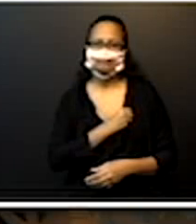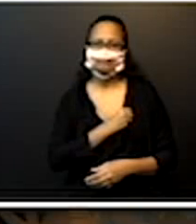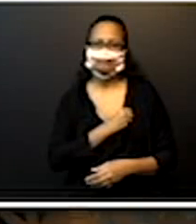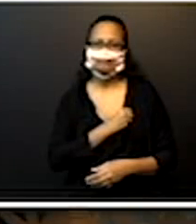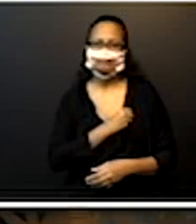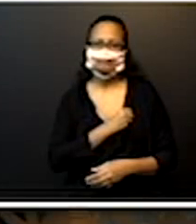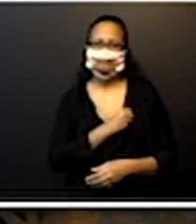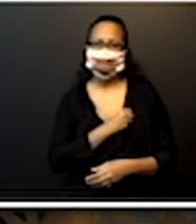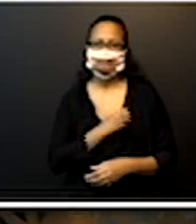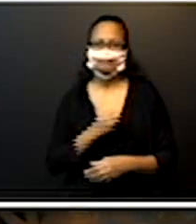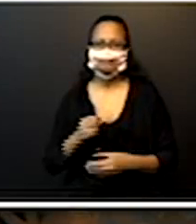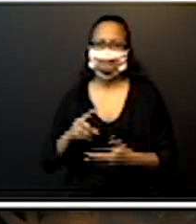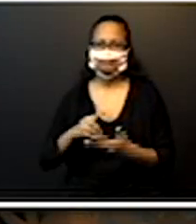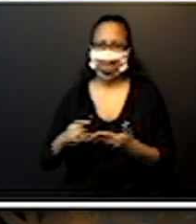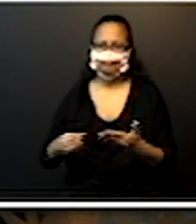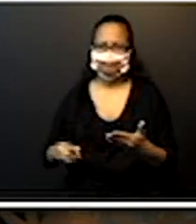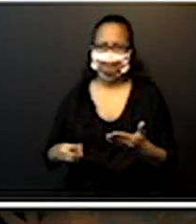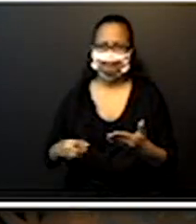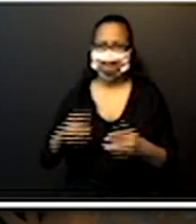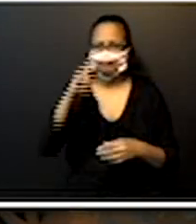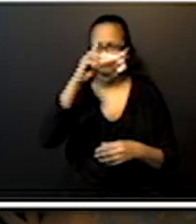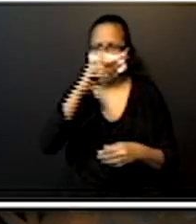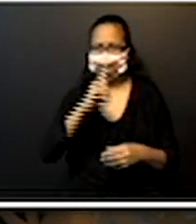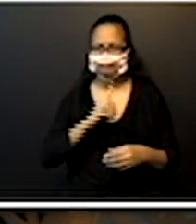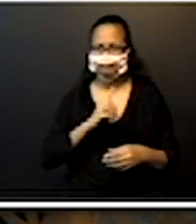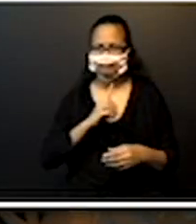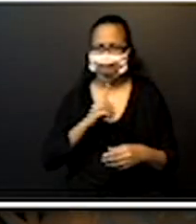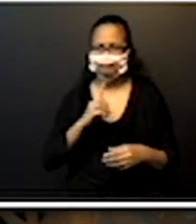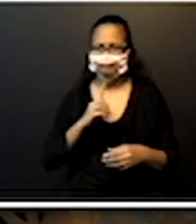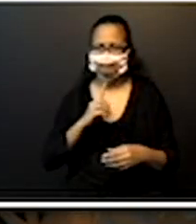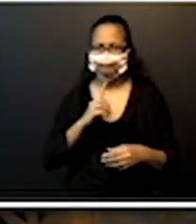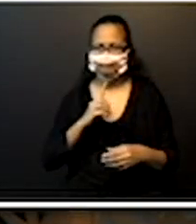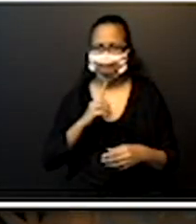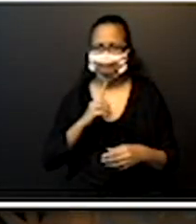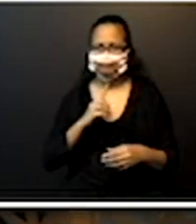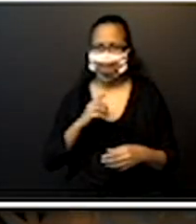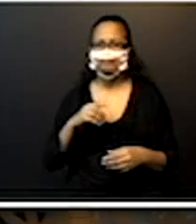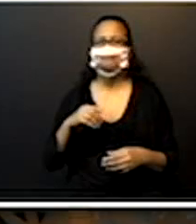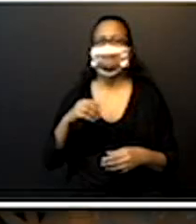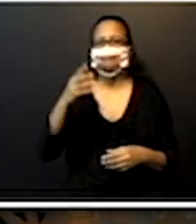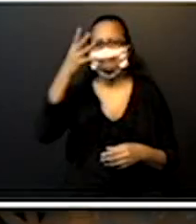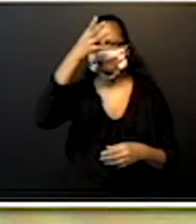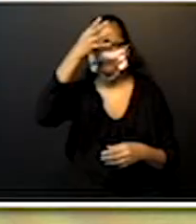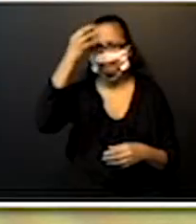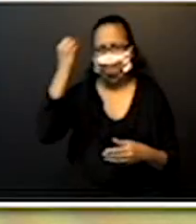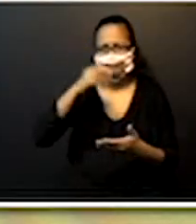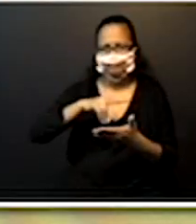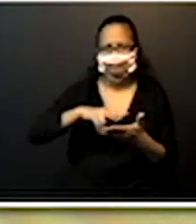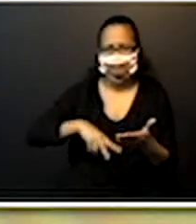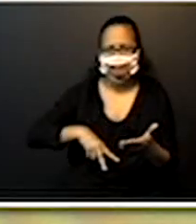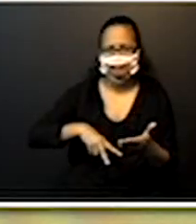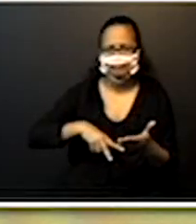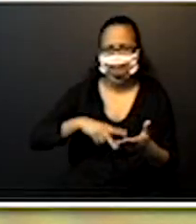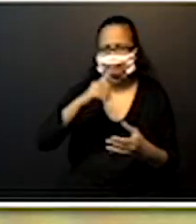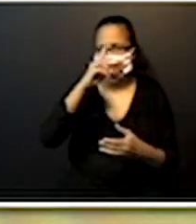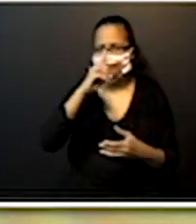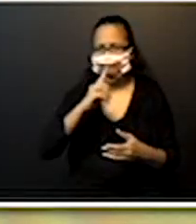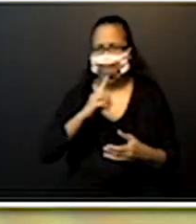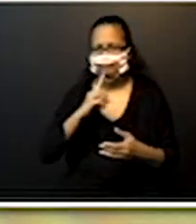parte amarelinha, que a gente sempre fala, quando está na sala de aula, não esquece de ler o amarelinho. Olha lá,